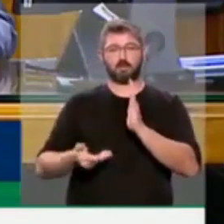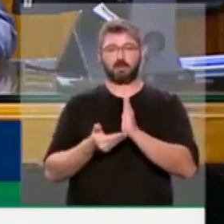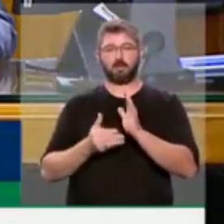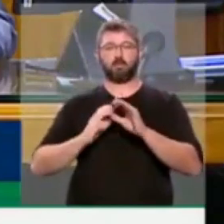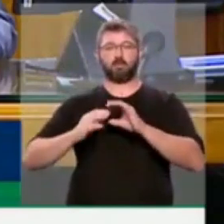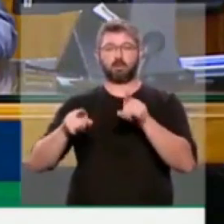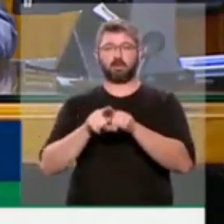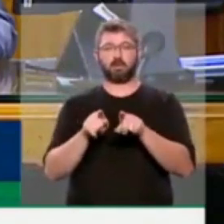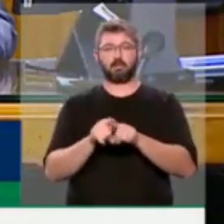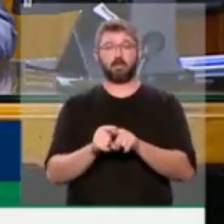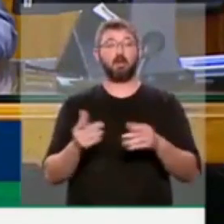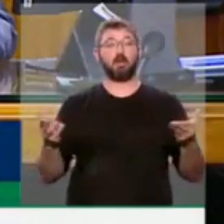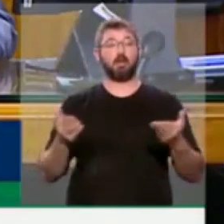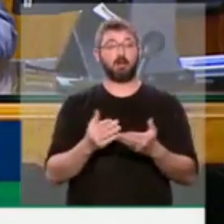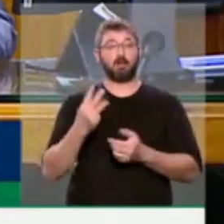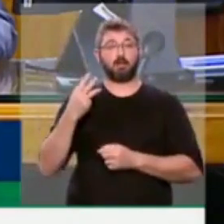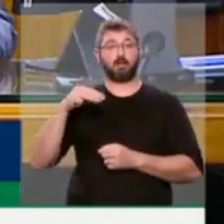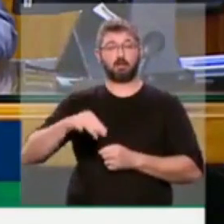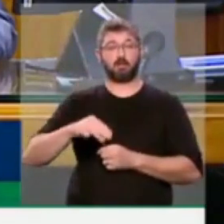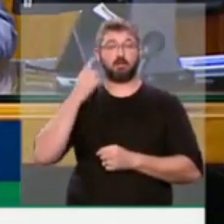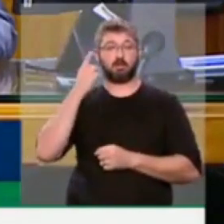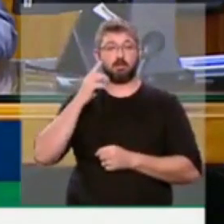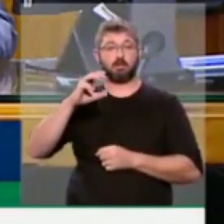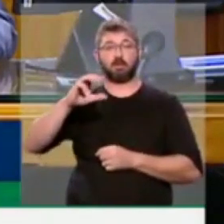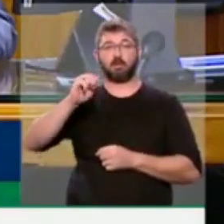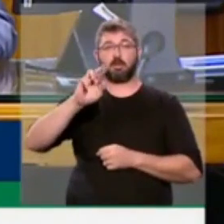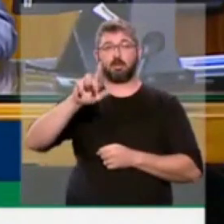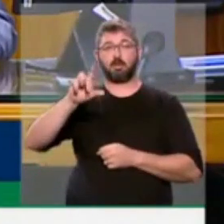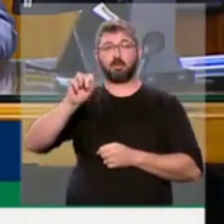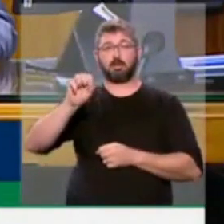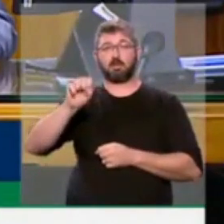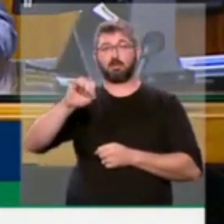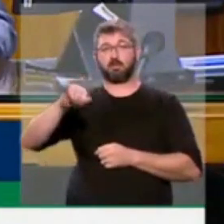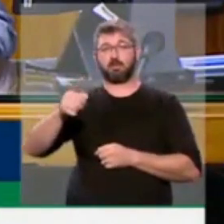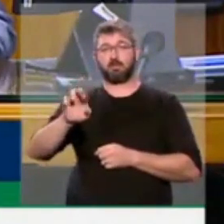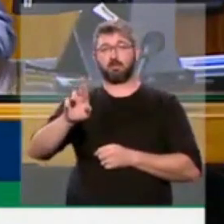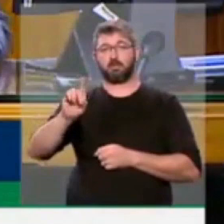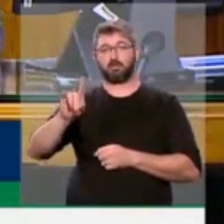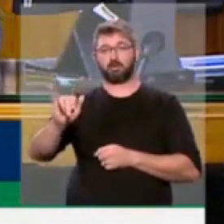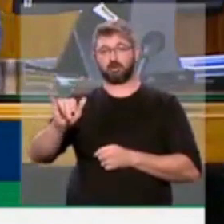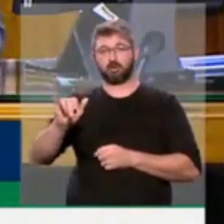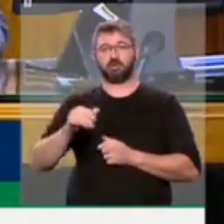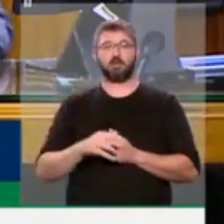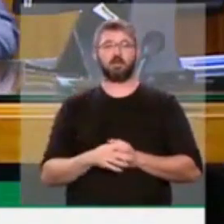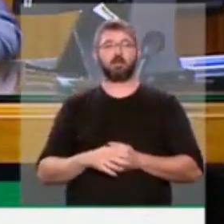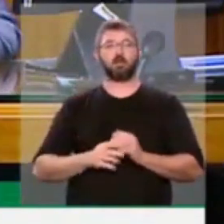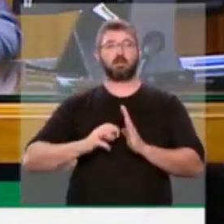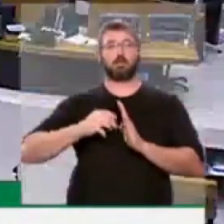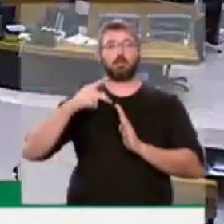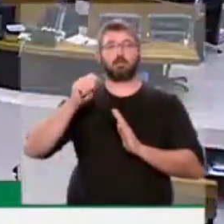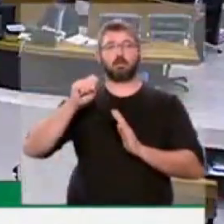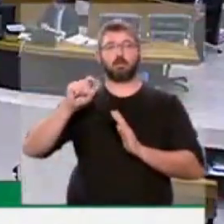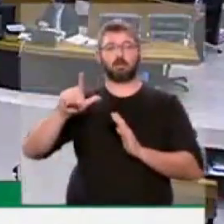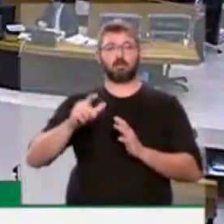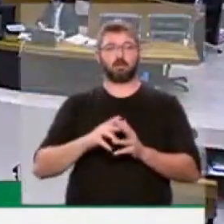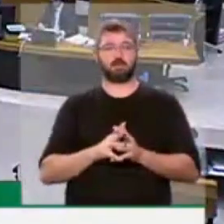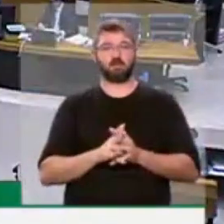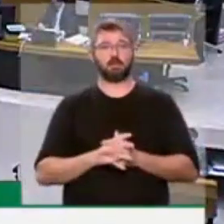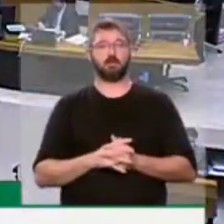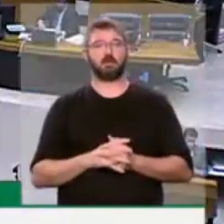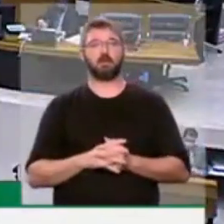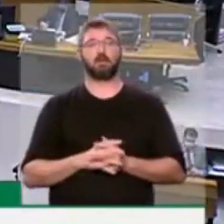Convido para fazer uso da palavra por até três minutos o deputado Carlos Jordi, do Rio de Janeiro, do PSL. Obrigado, senhor presidente.